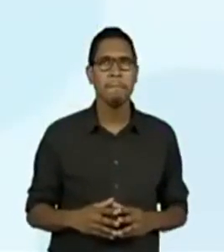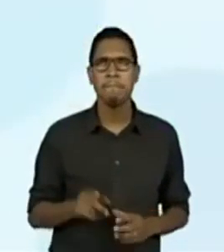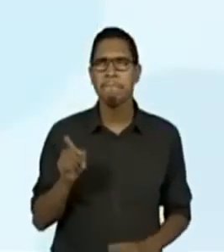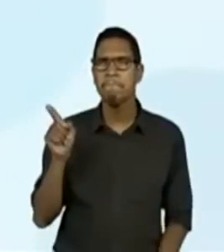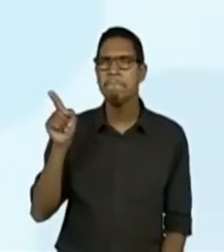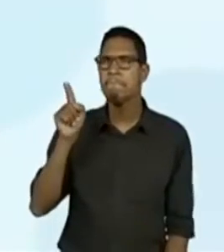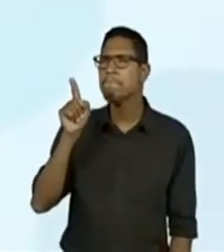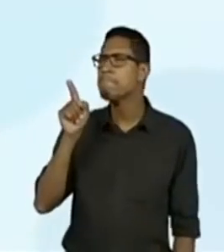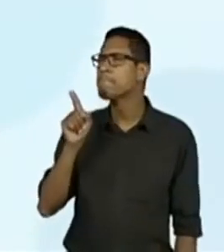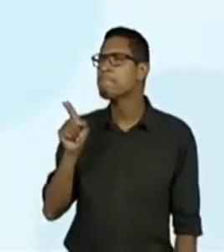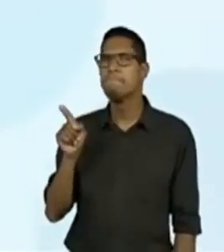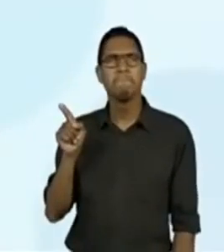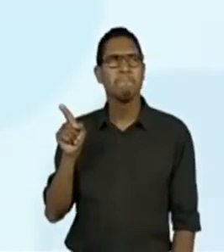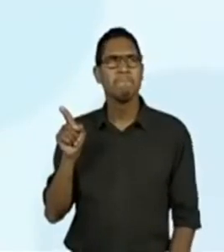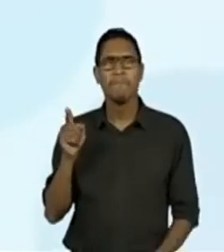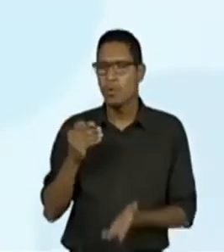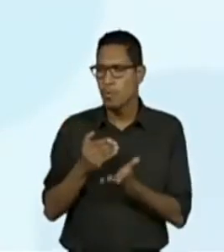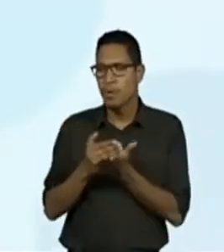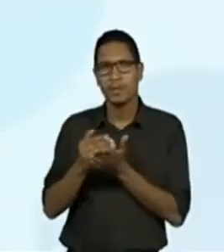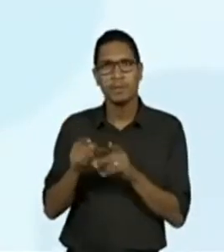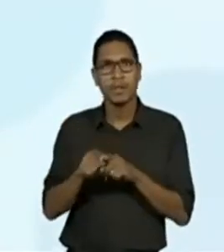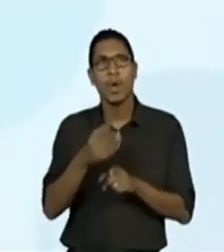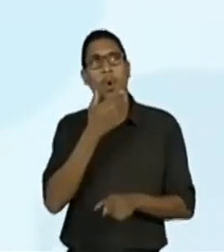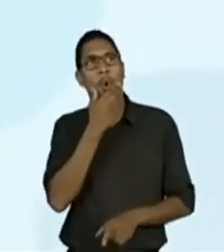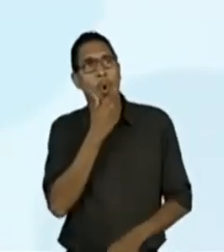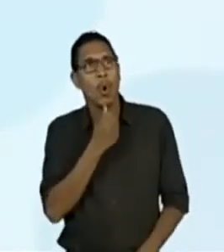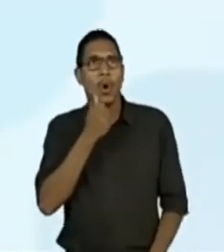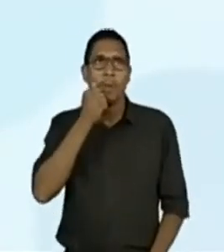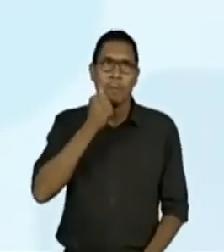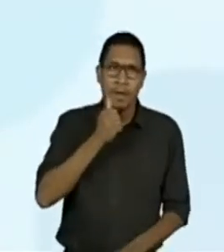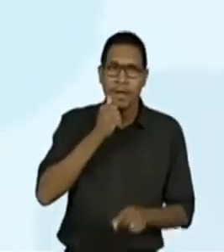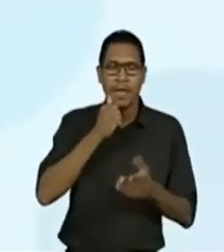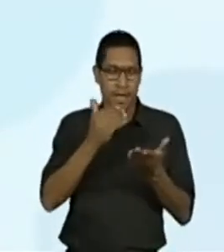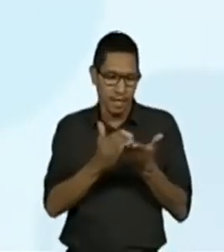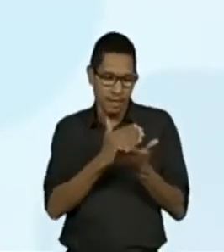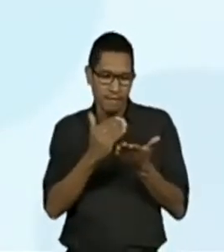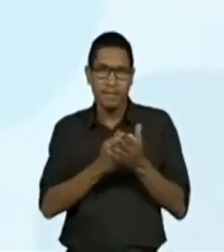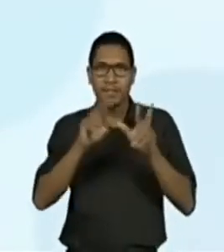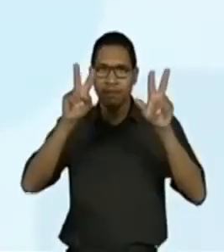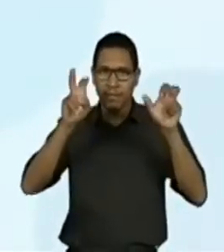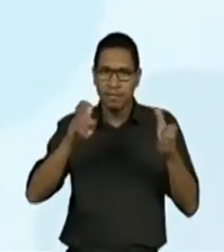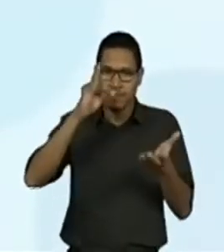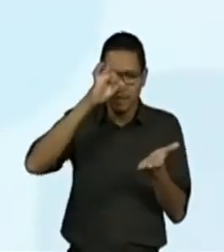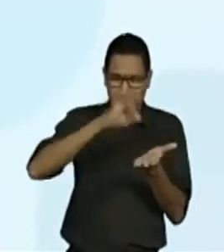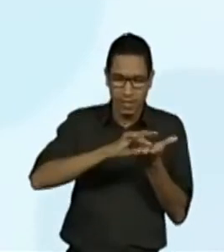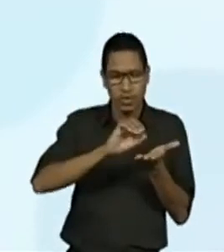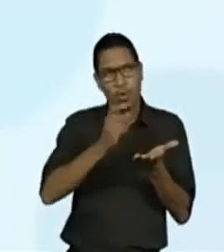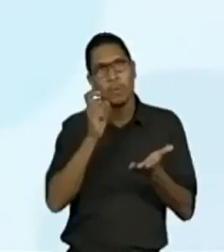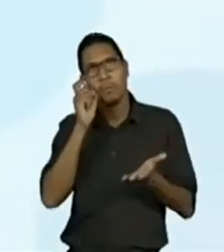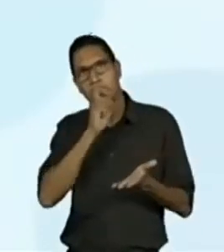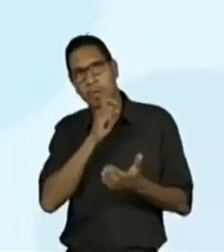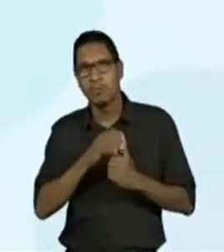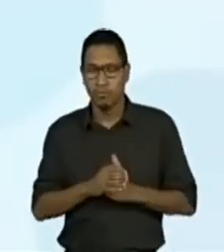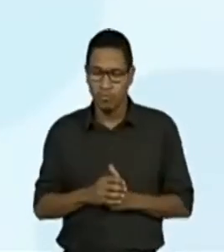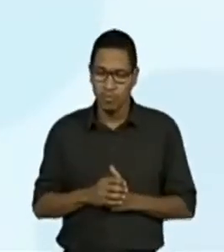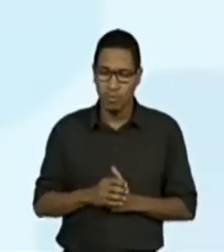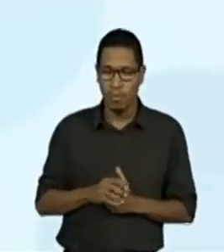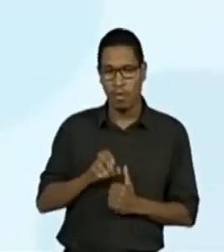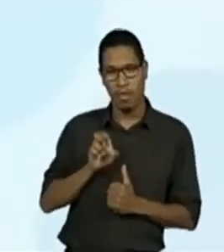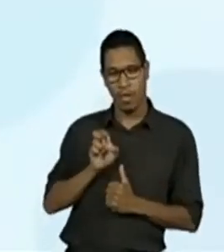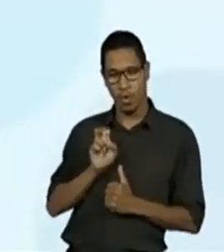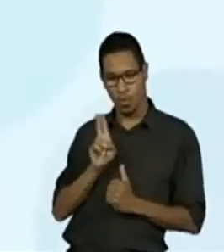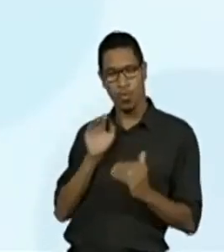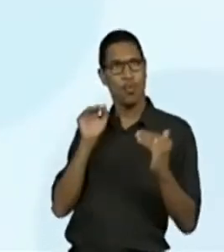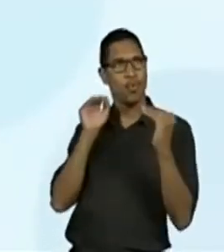Primeira parte. Senhoras e senhoras da revista Verdade ou Mito, eu concordo com o artigo,